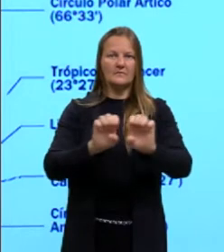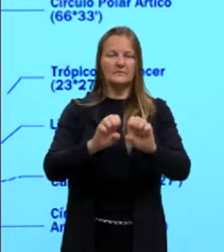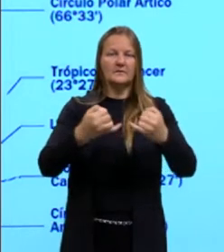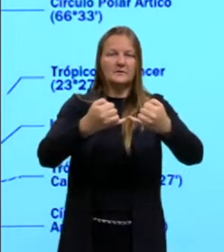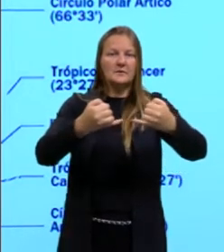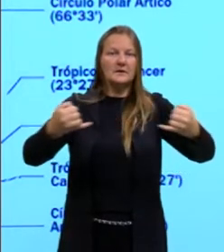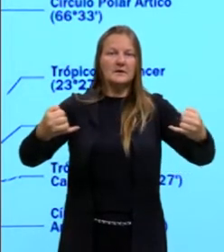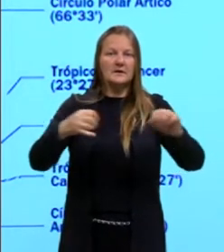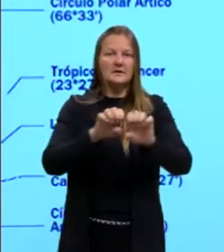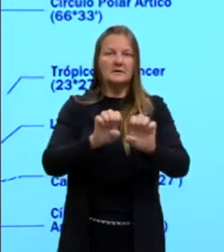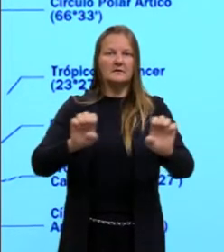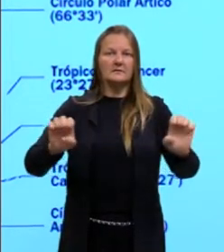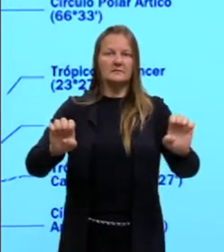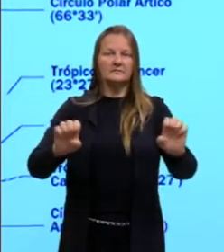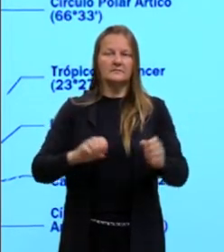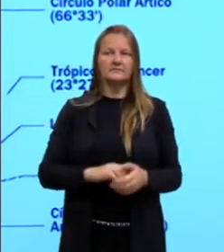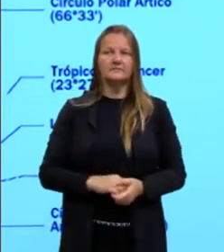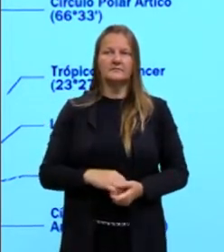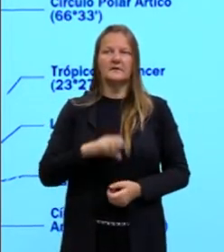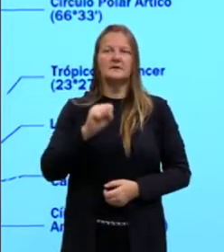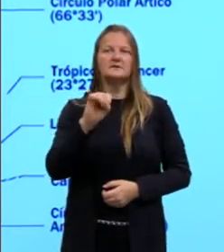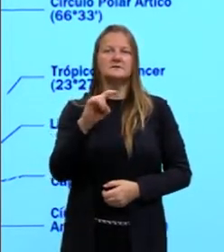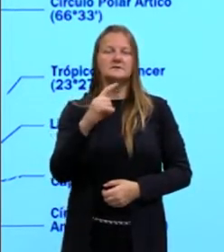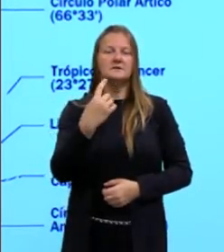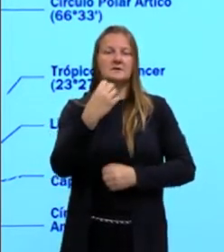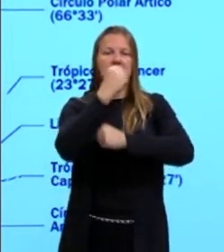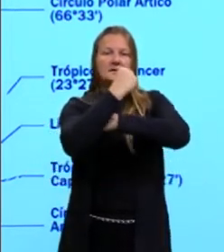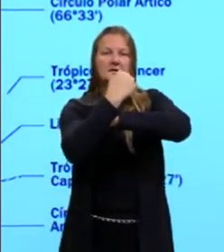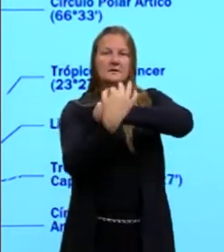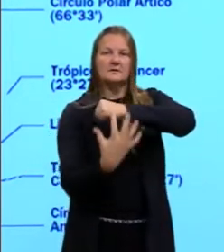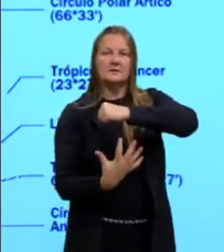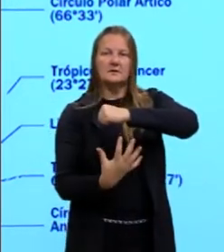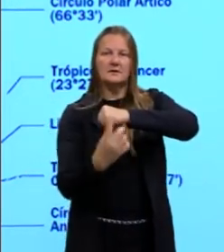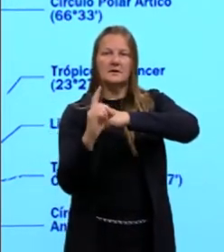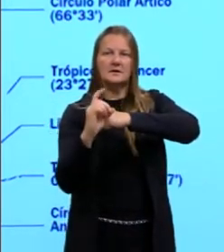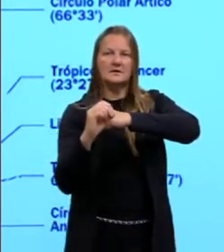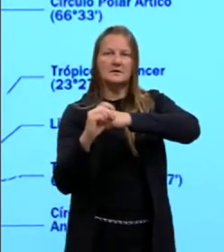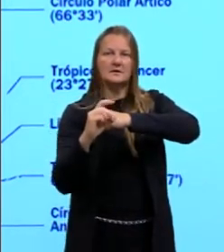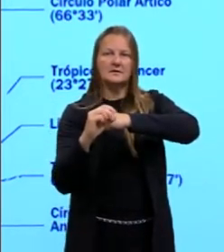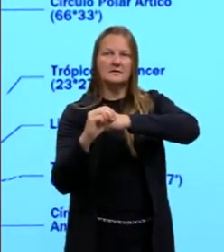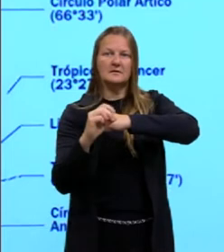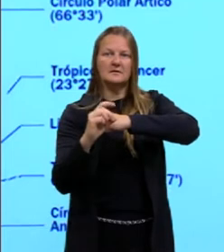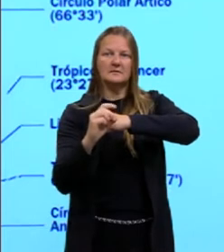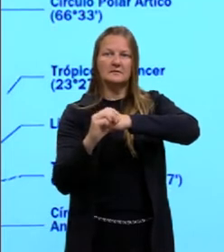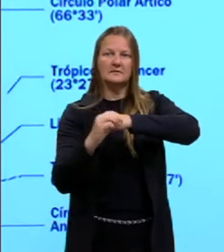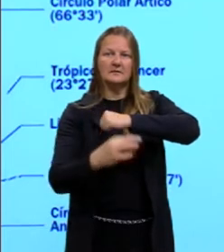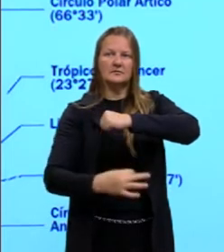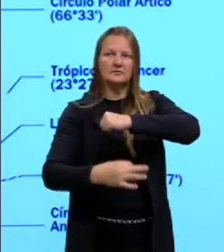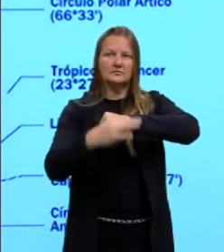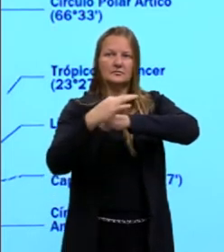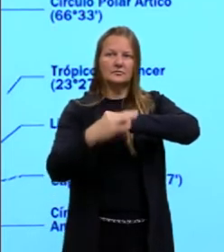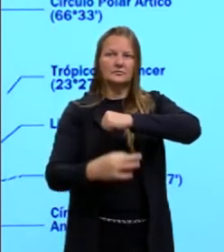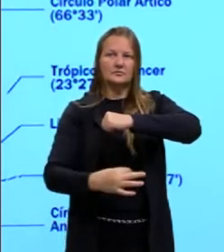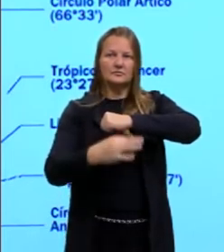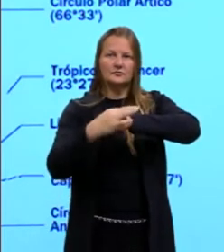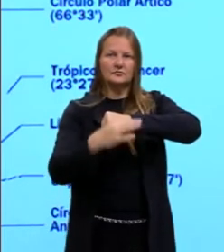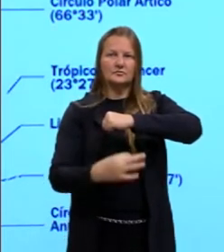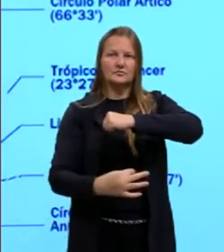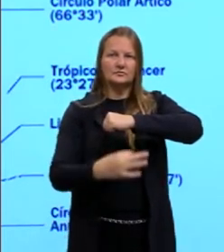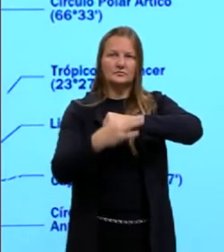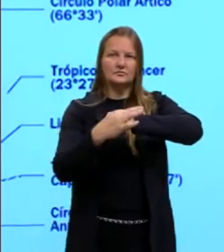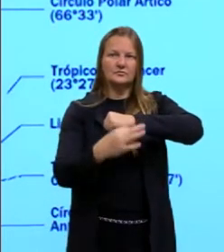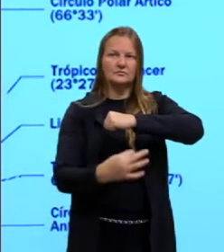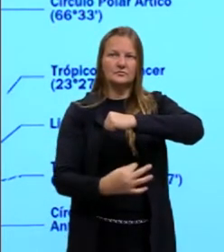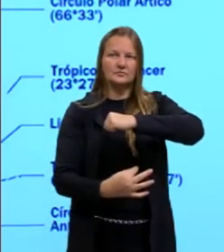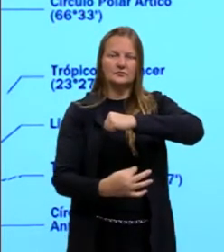supor, o meridiano 10, ó, qualquer parte desta linha 10 aqui, eu estou a uma distância